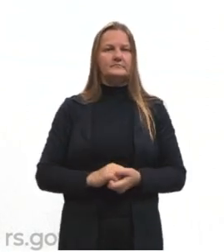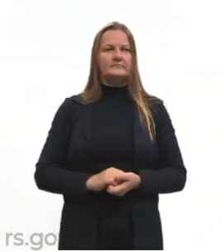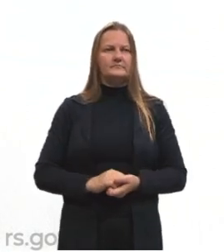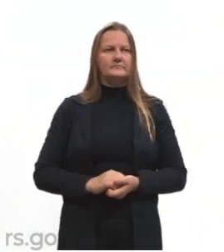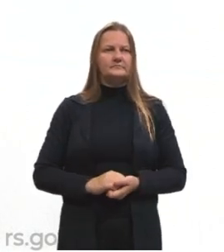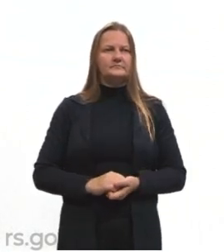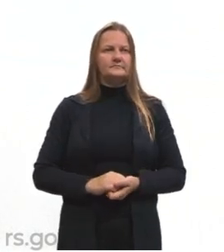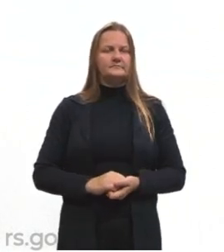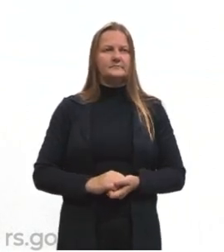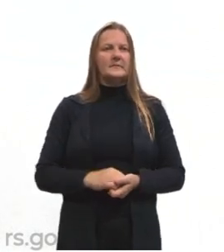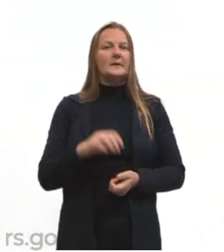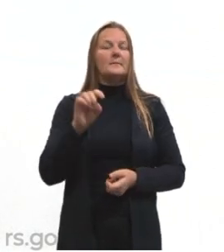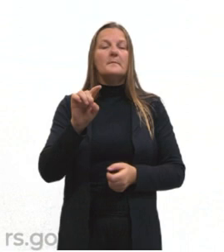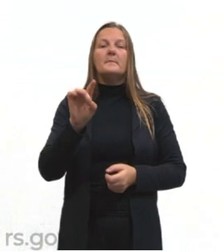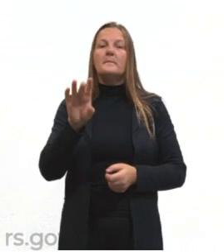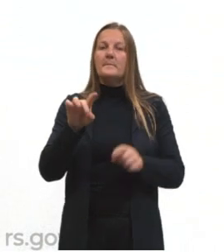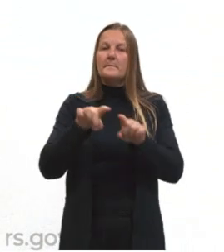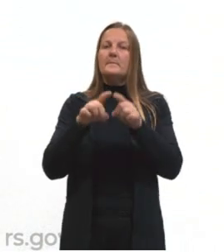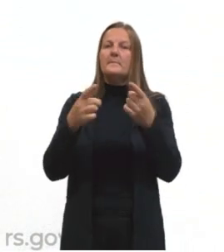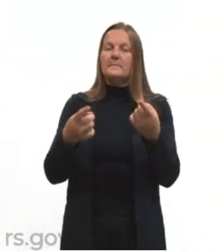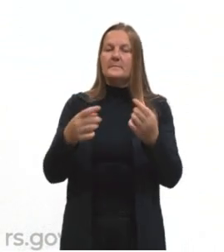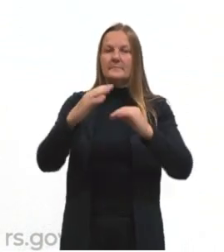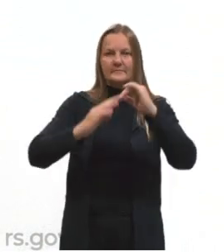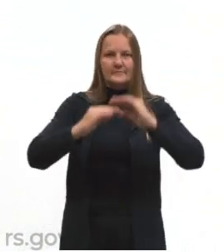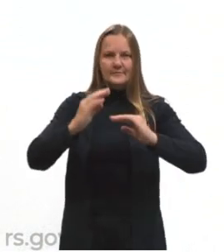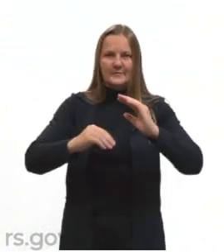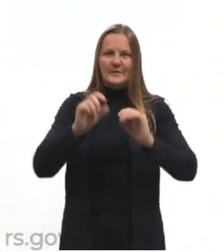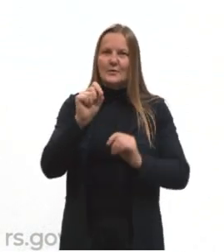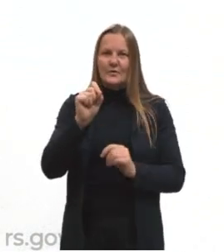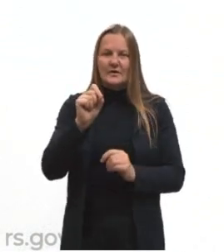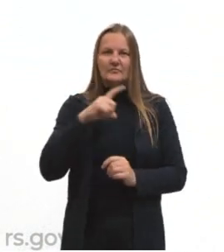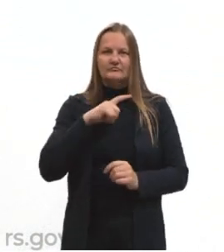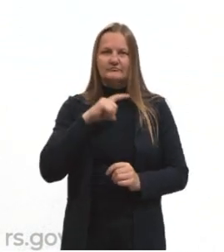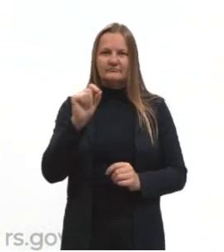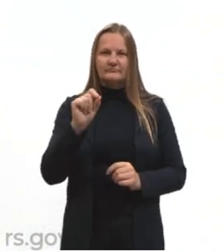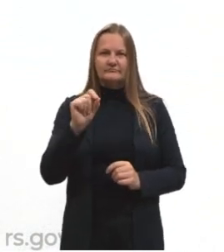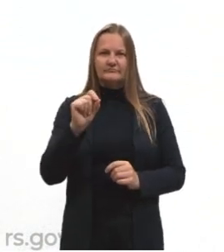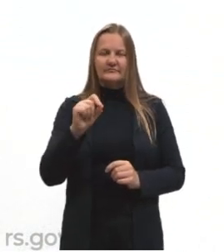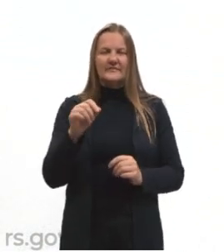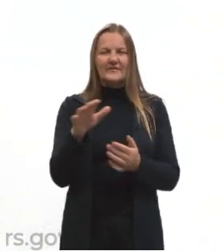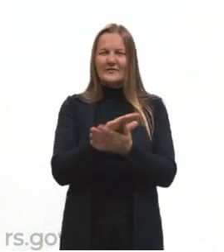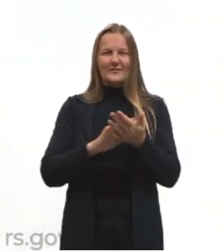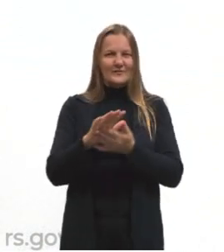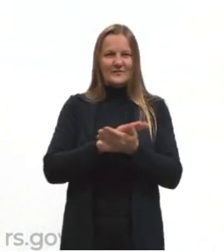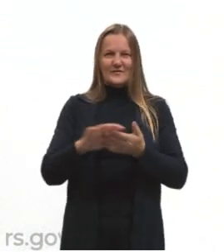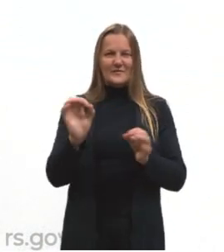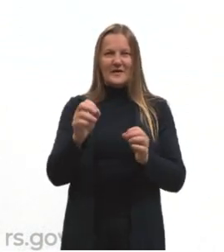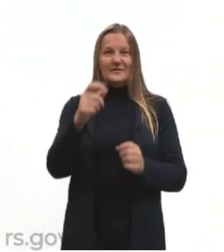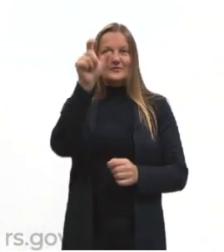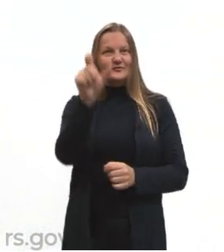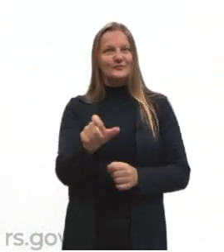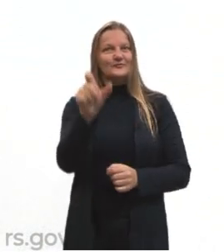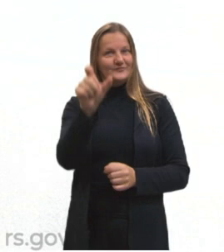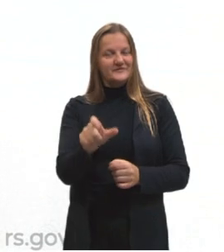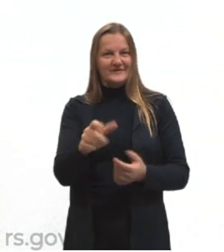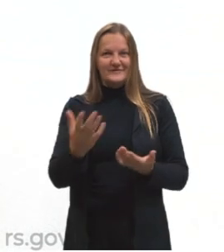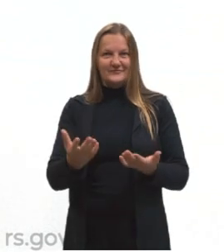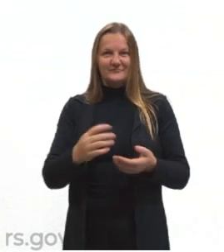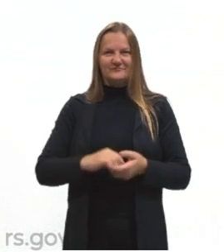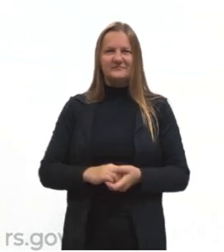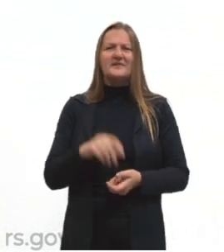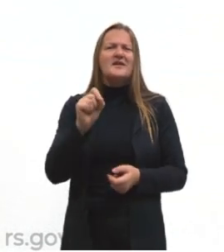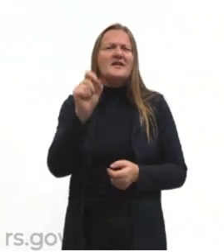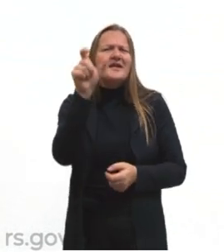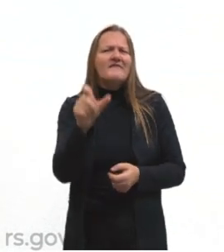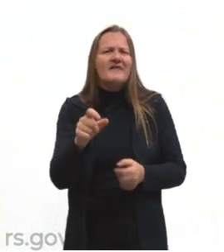aconteça. Só que ali, quem age para essa ação acontecer não é mais o nosso sujeito. Quem